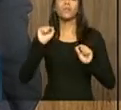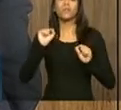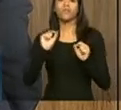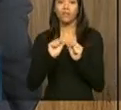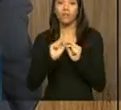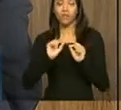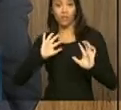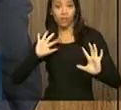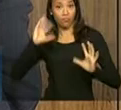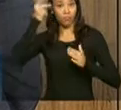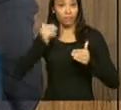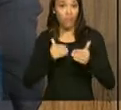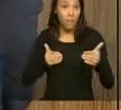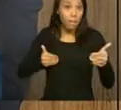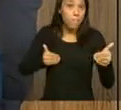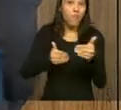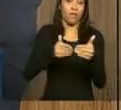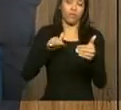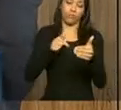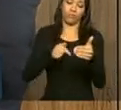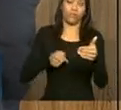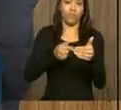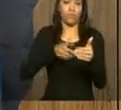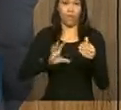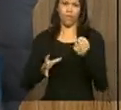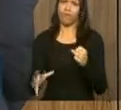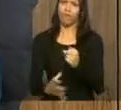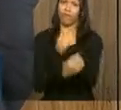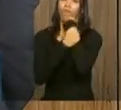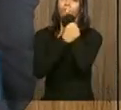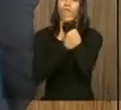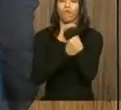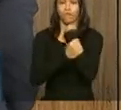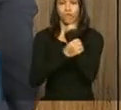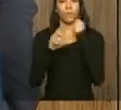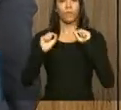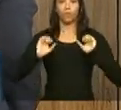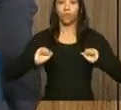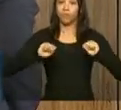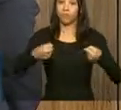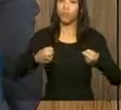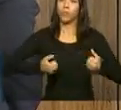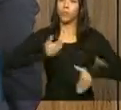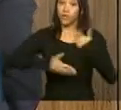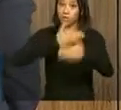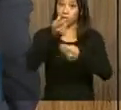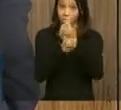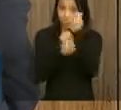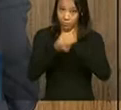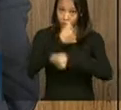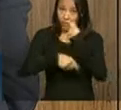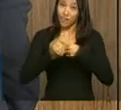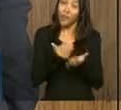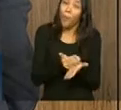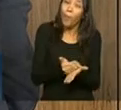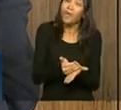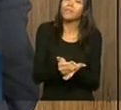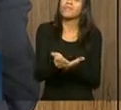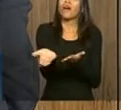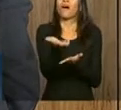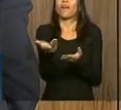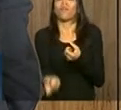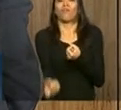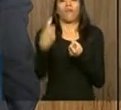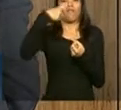consolidar o crescimento daqueles países que começaram a se recuperar e retomar o crescimento